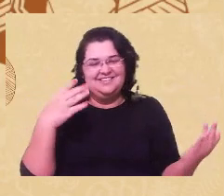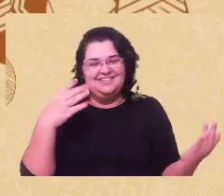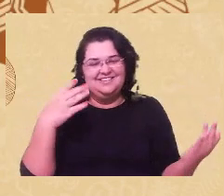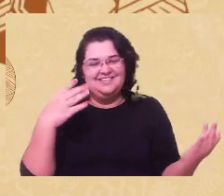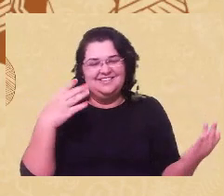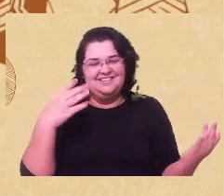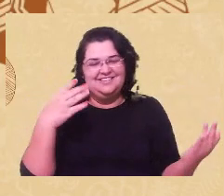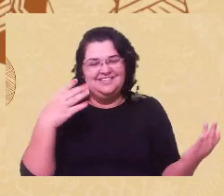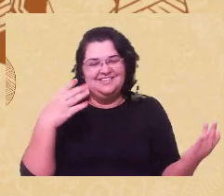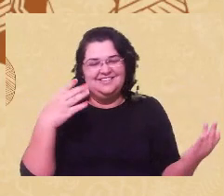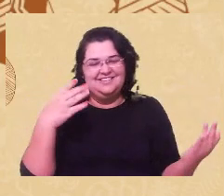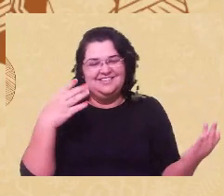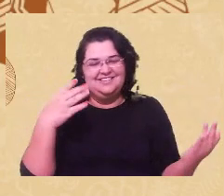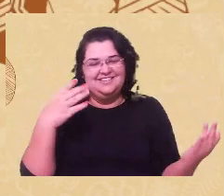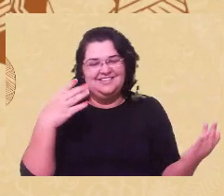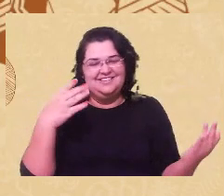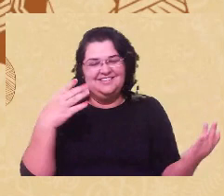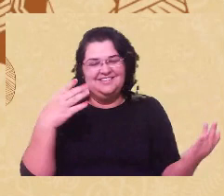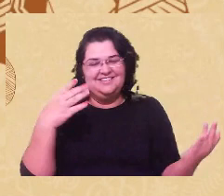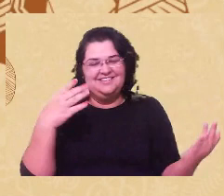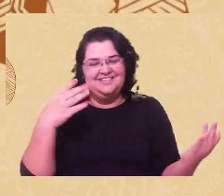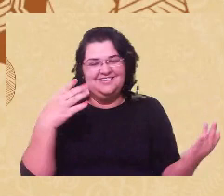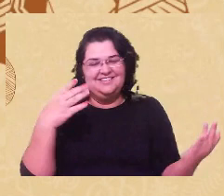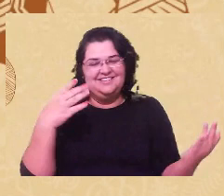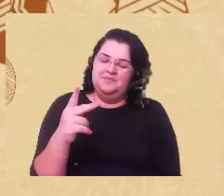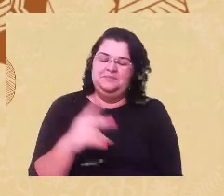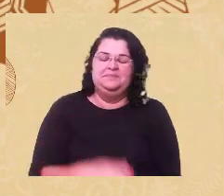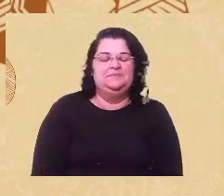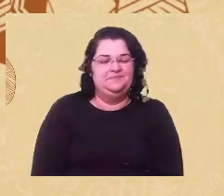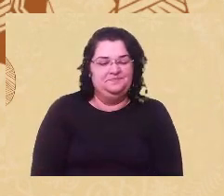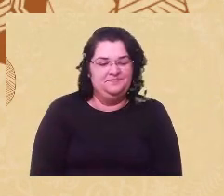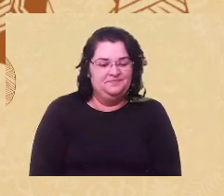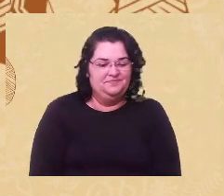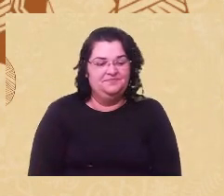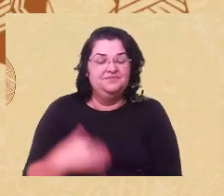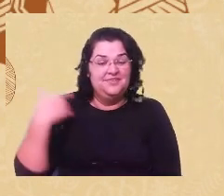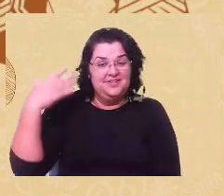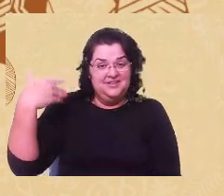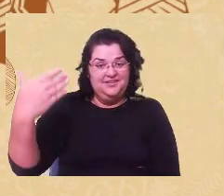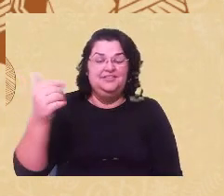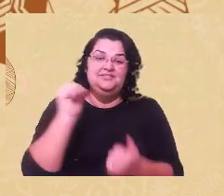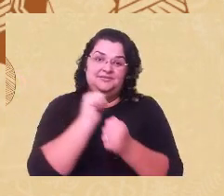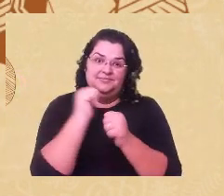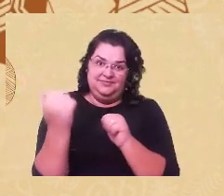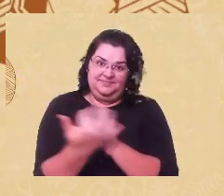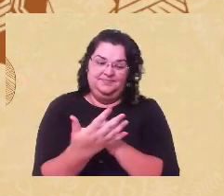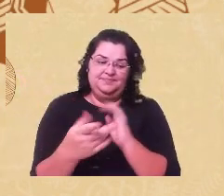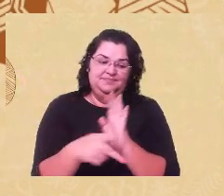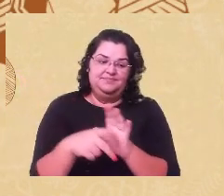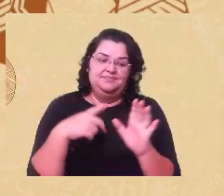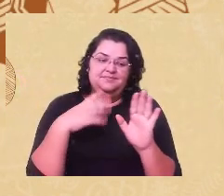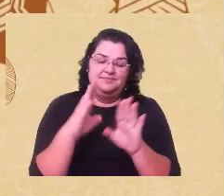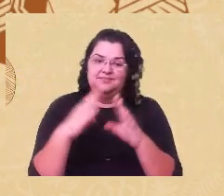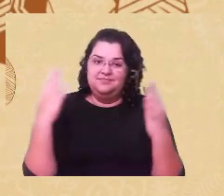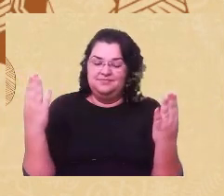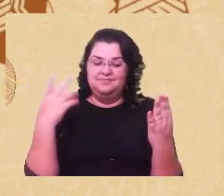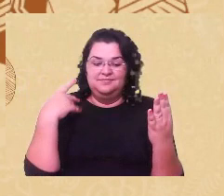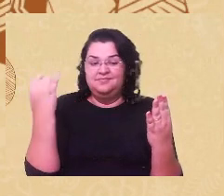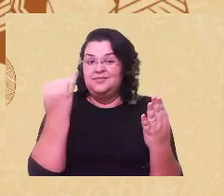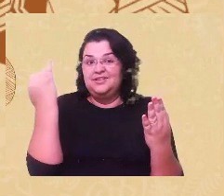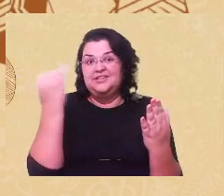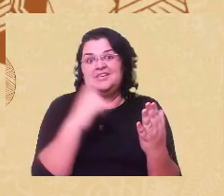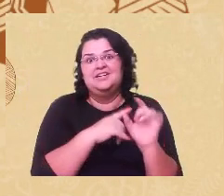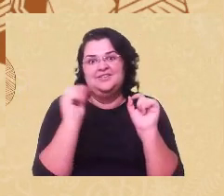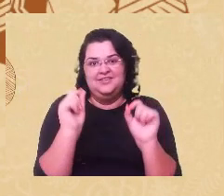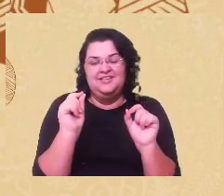presidindo o Conselho Federal de Psicologia. Porque, ao longo da pandemia, de todas as pautas importantes para a gente, a gente tem um